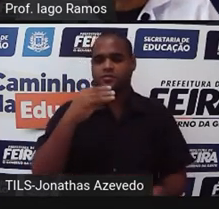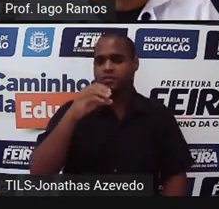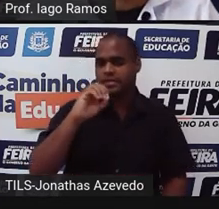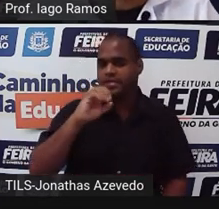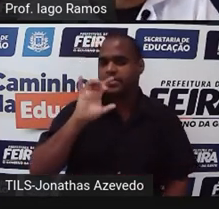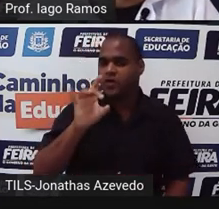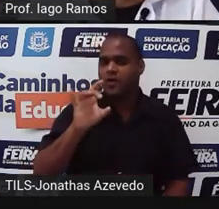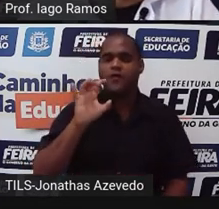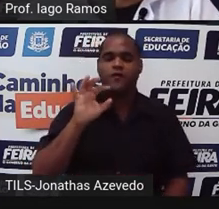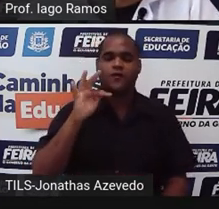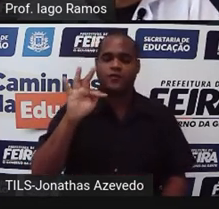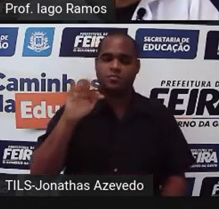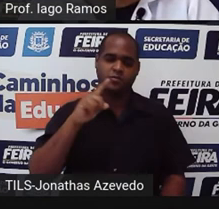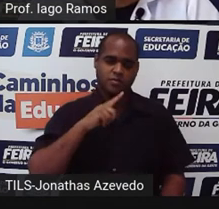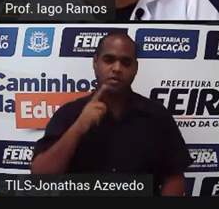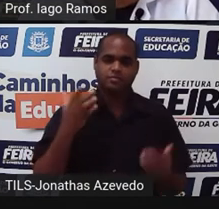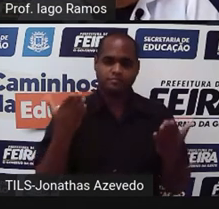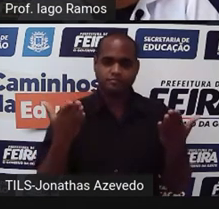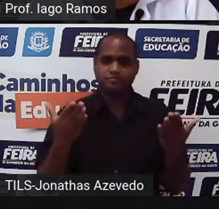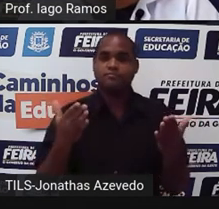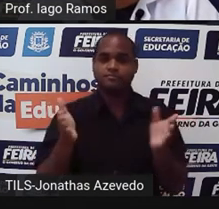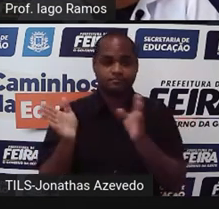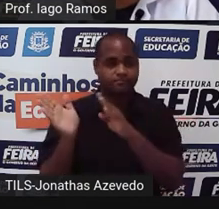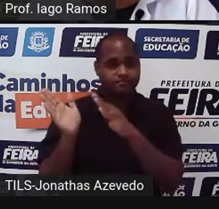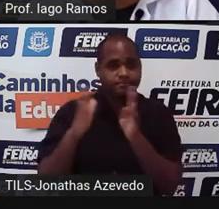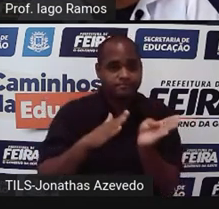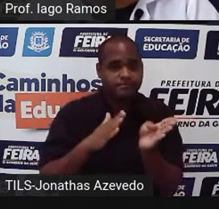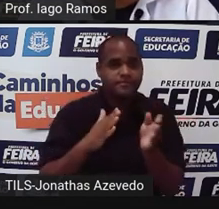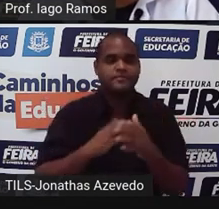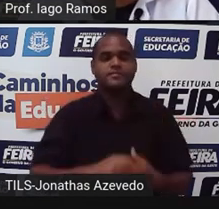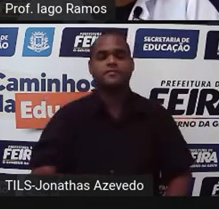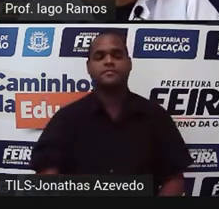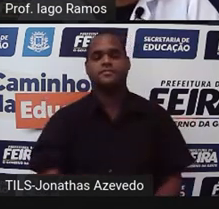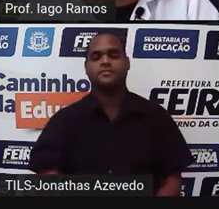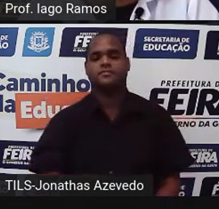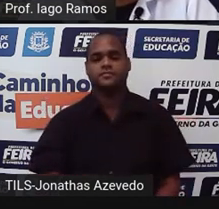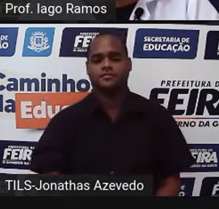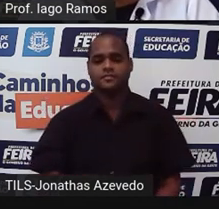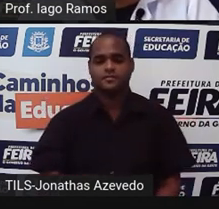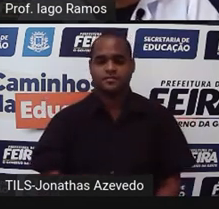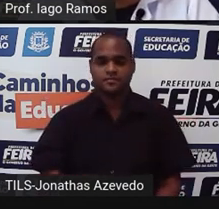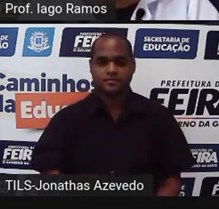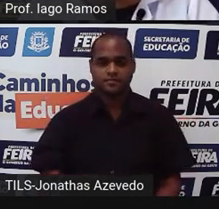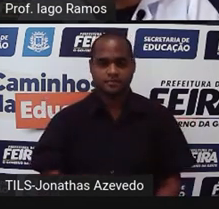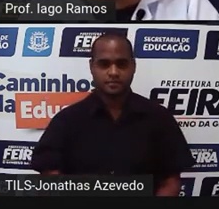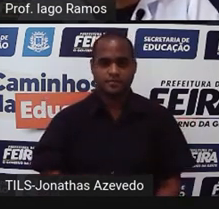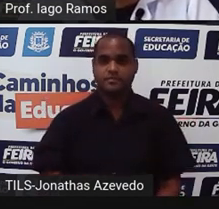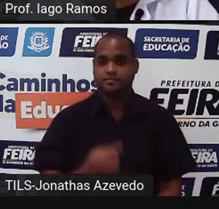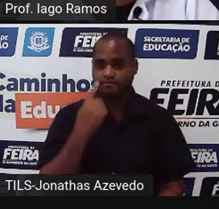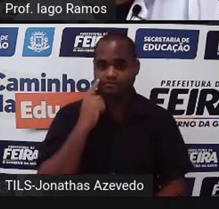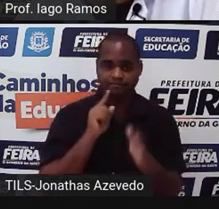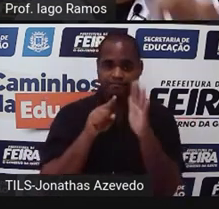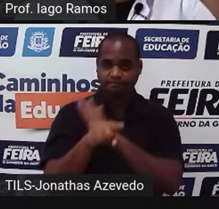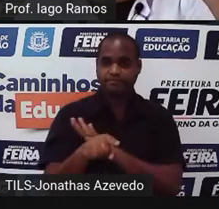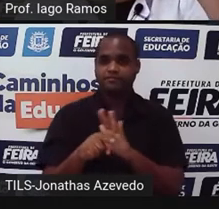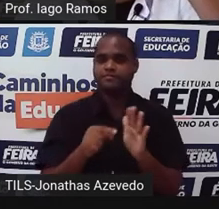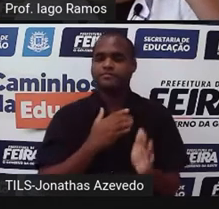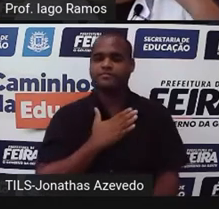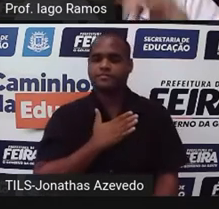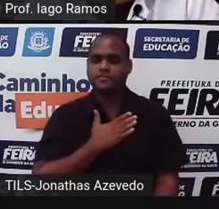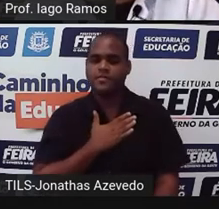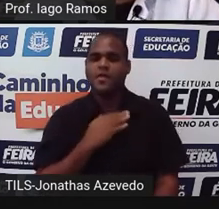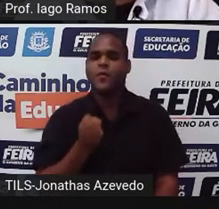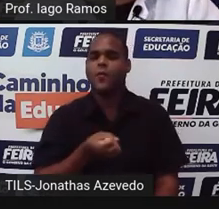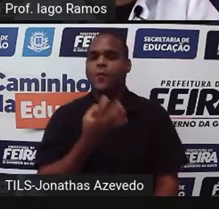só de futebol que vai ficar aqui. Então vamos avançar um pouquinho. Beleza. Mas ali, ó, tem uma pergunta. Quantos